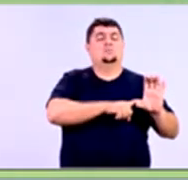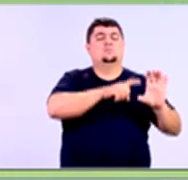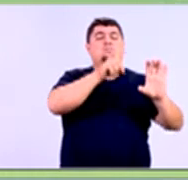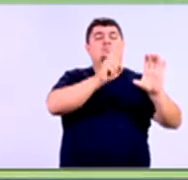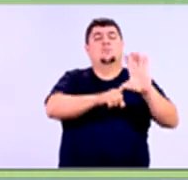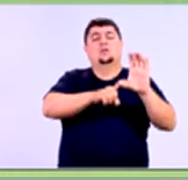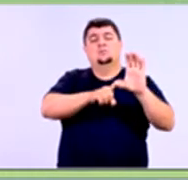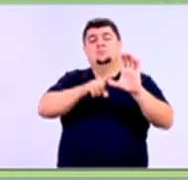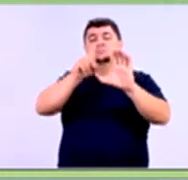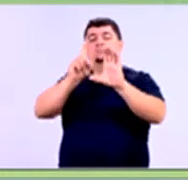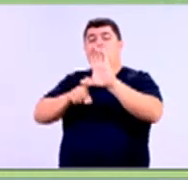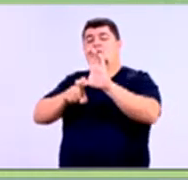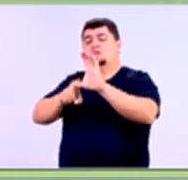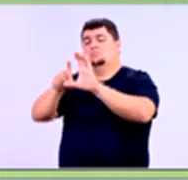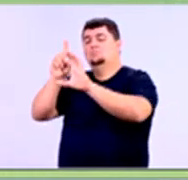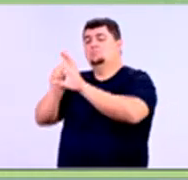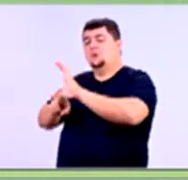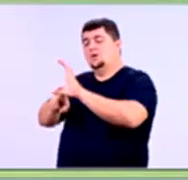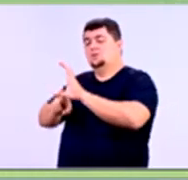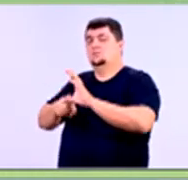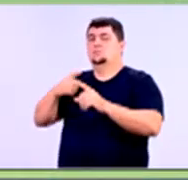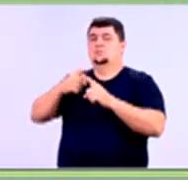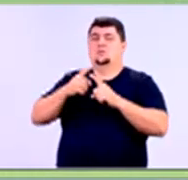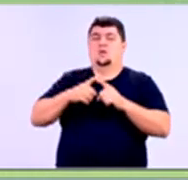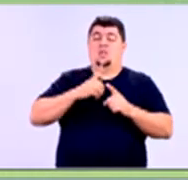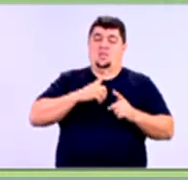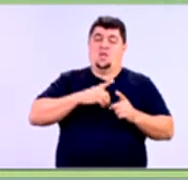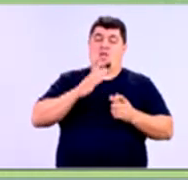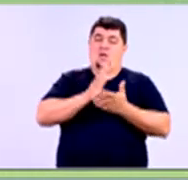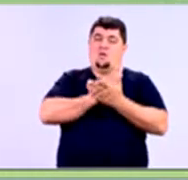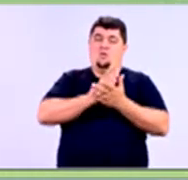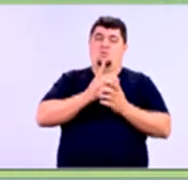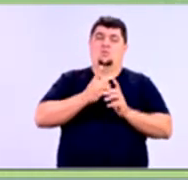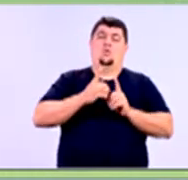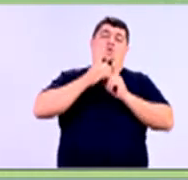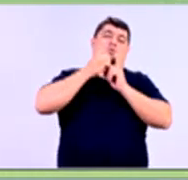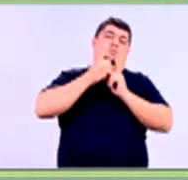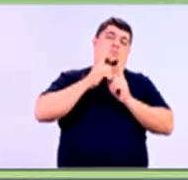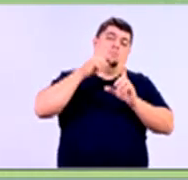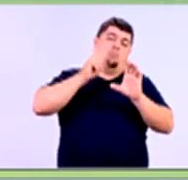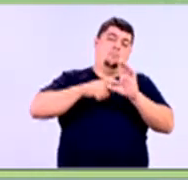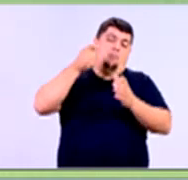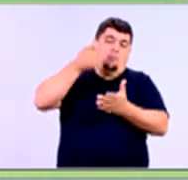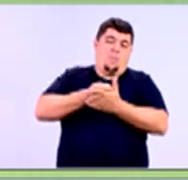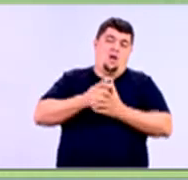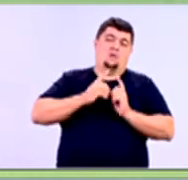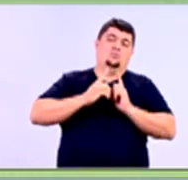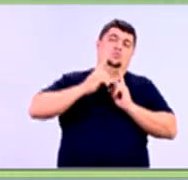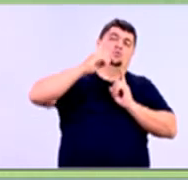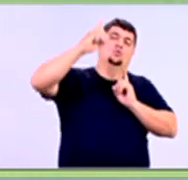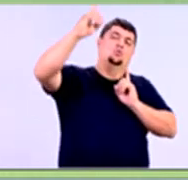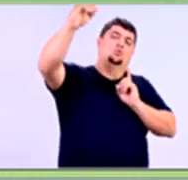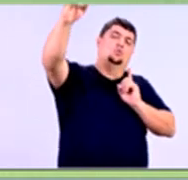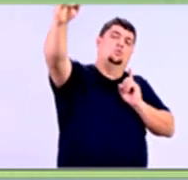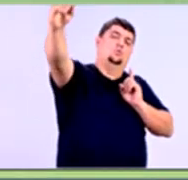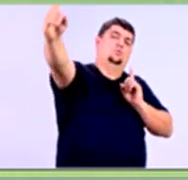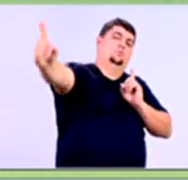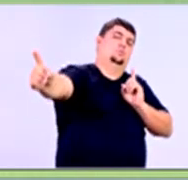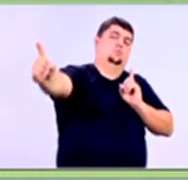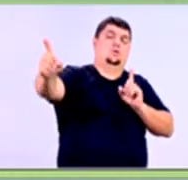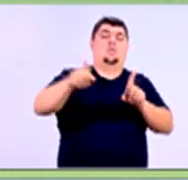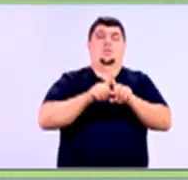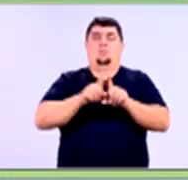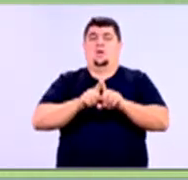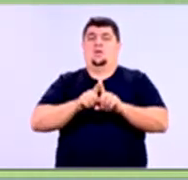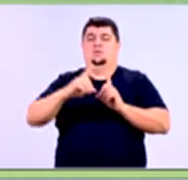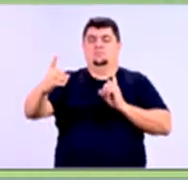bastante ligado à ideia dele ser de longo prazo ou ser de curto prazo. Quanto mais no longo prazo tiver meu